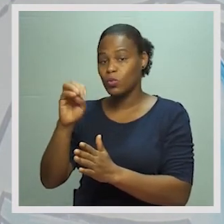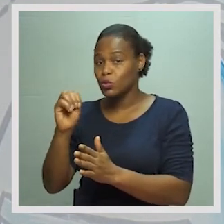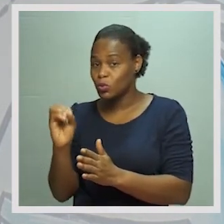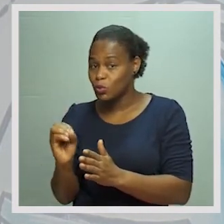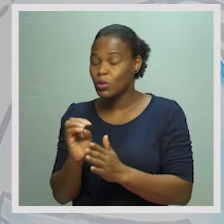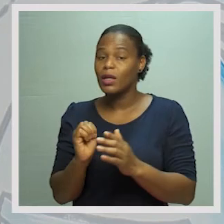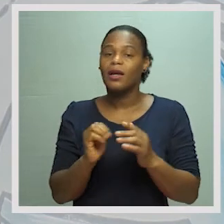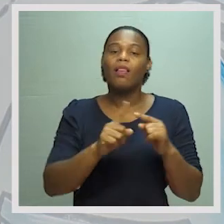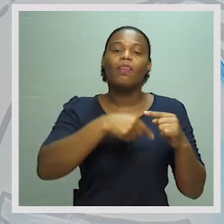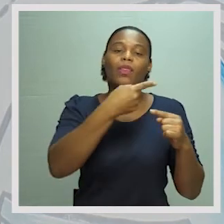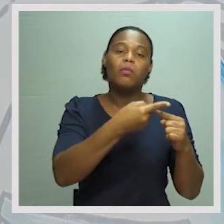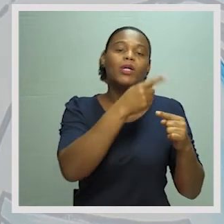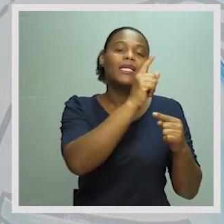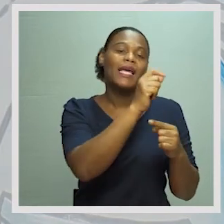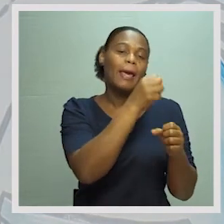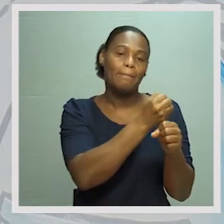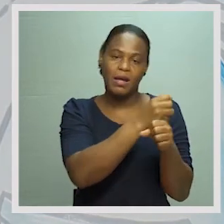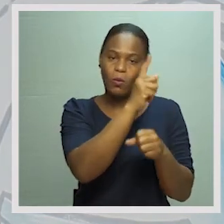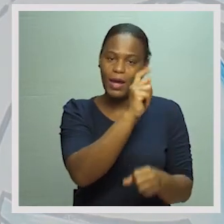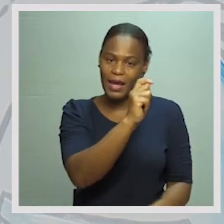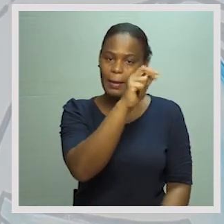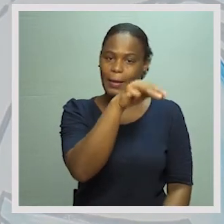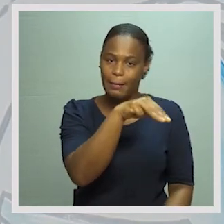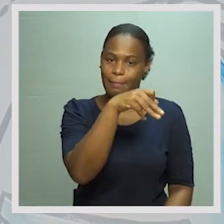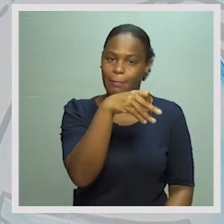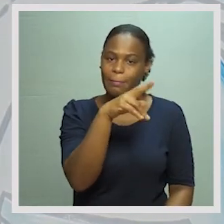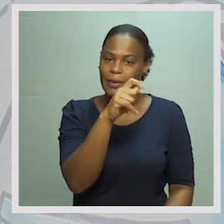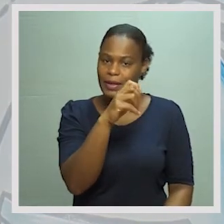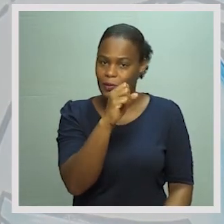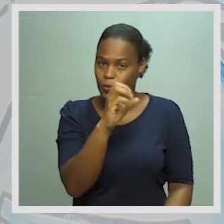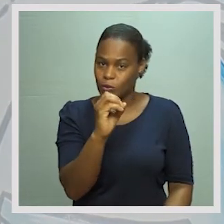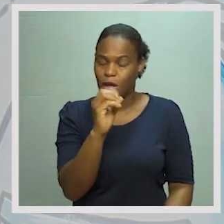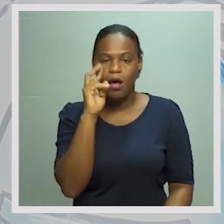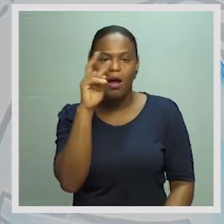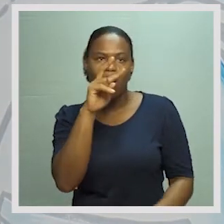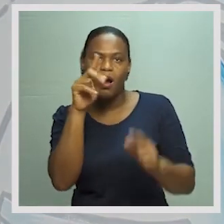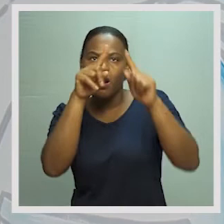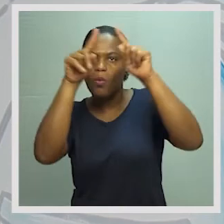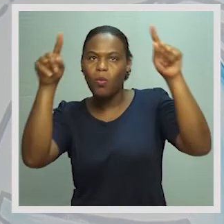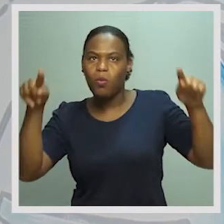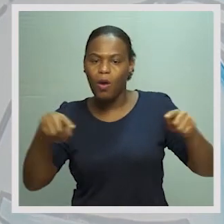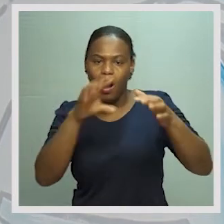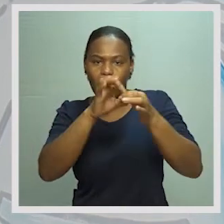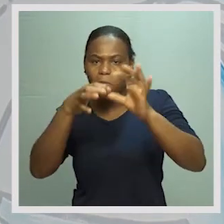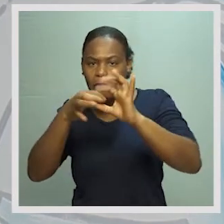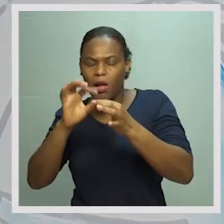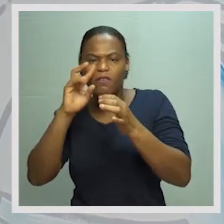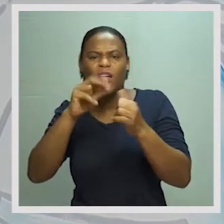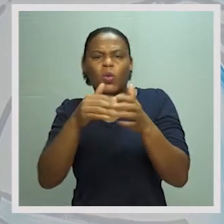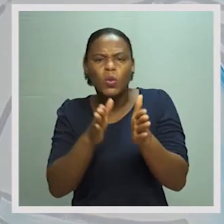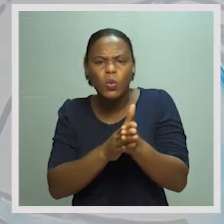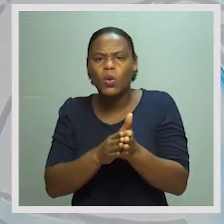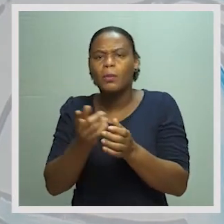do outro lado ficam os empregos. Vamos ao circuito ver todos os recursos deste agente econômico e